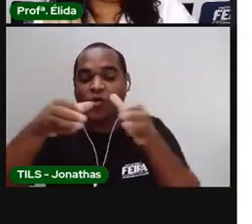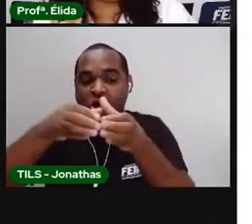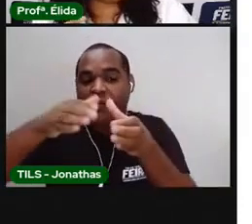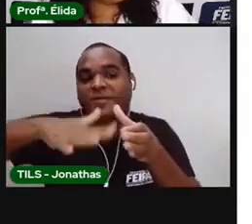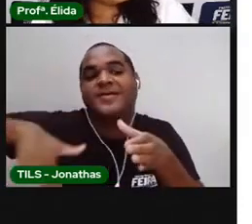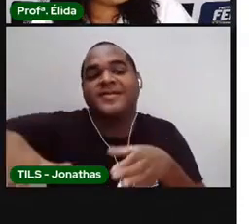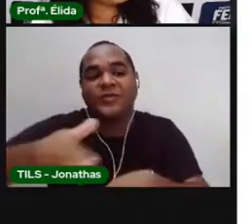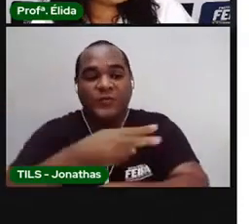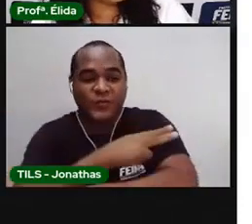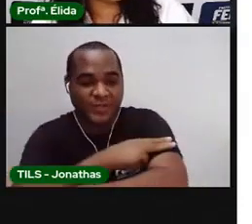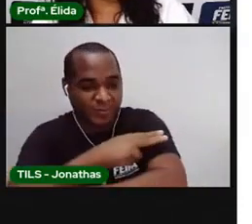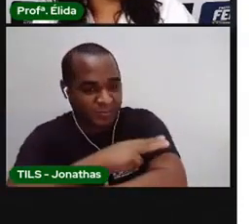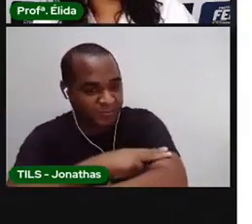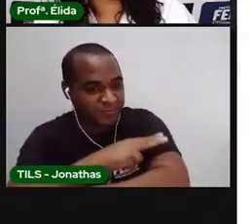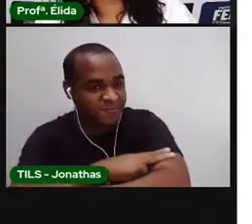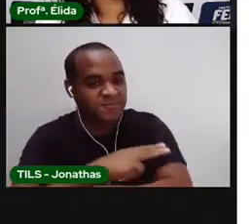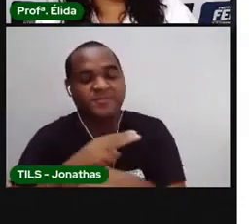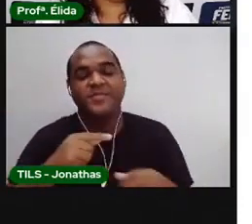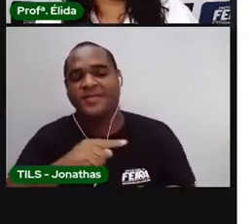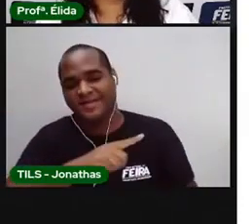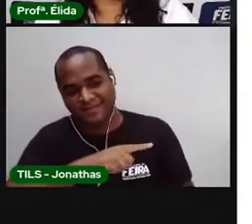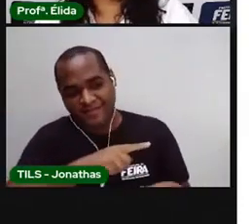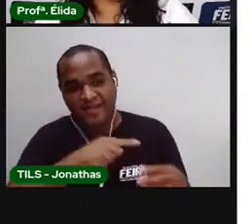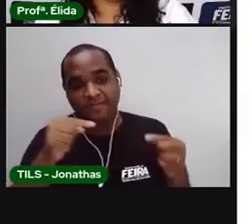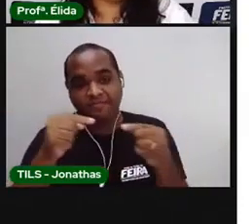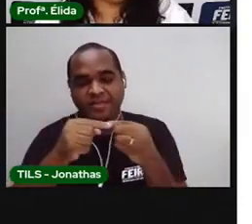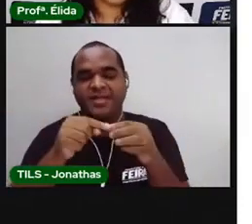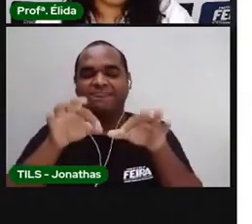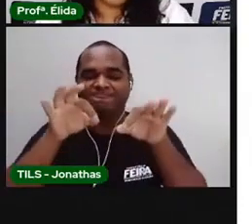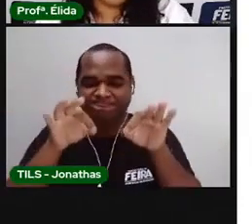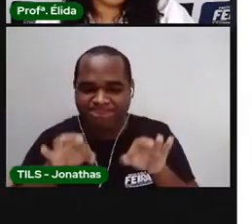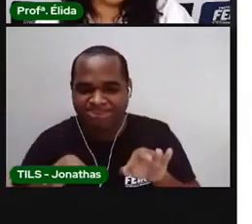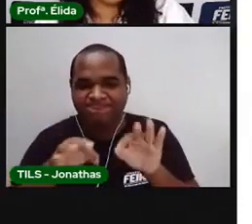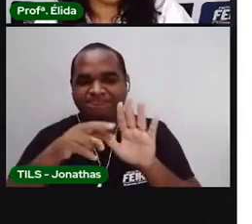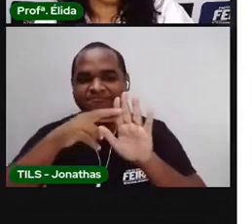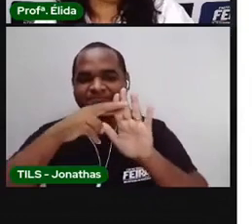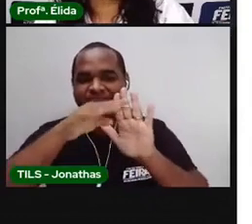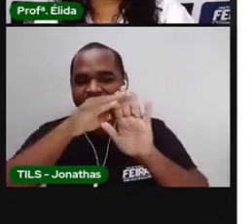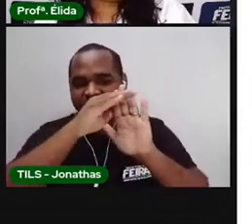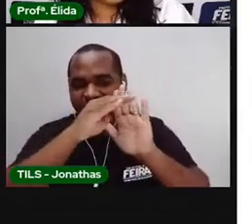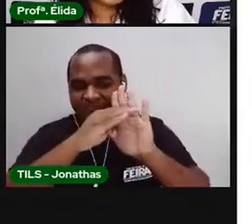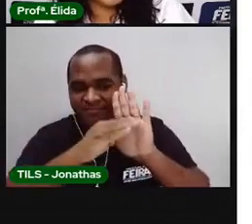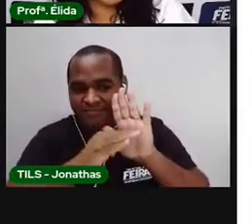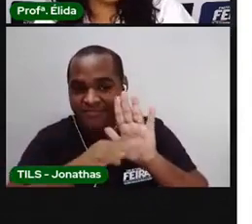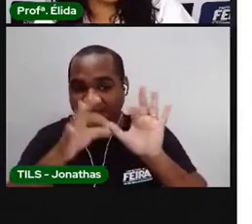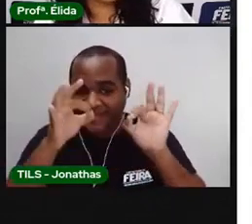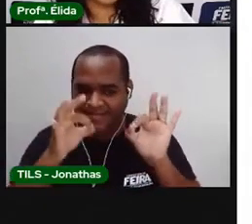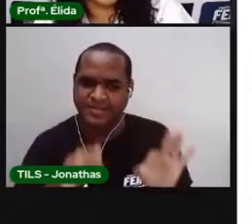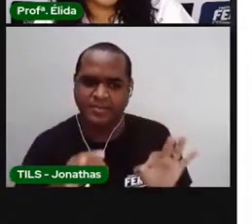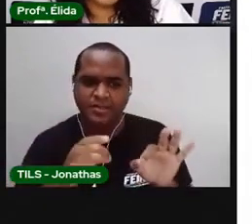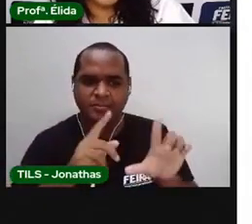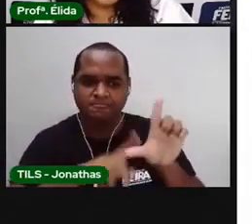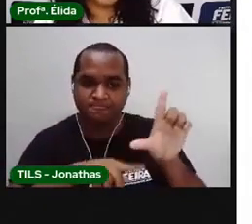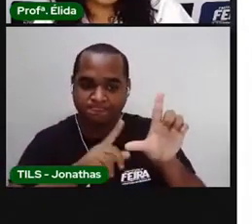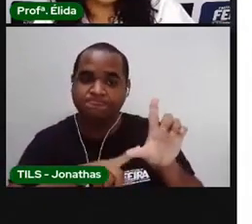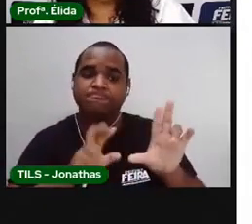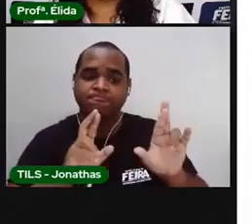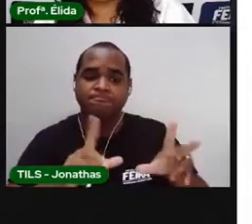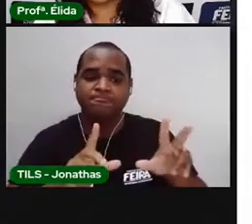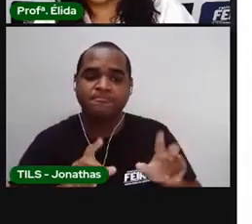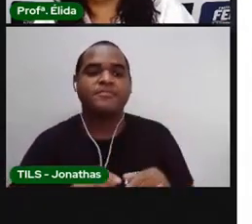do segundo ano, ela segue a ordem alfabética. Entendeu a diferença?